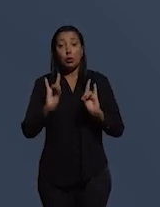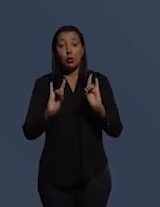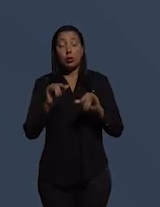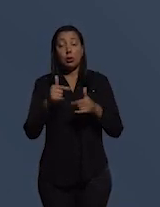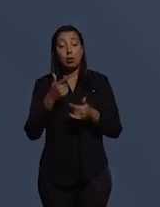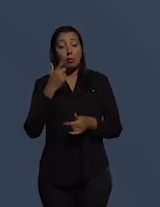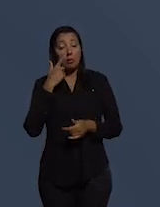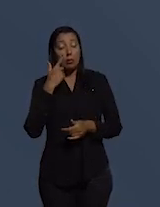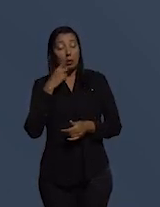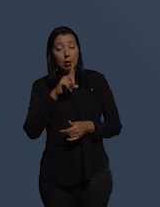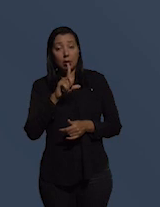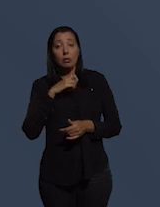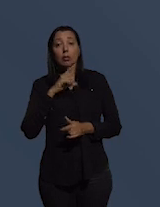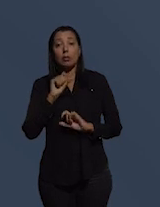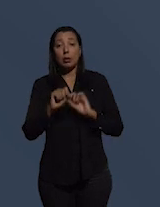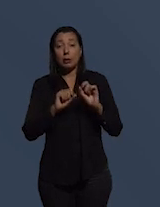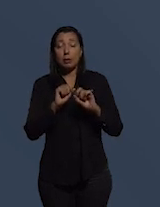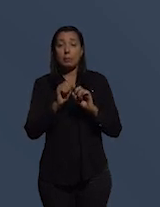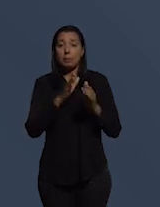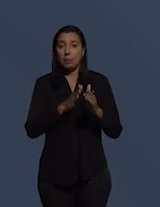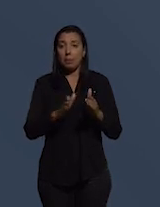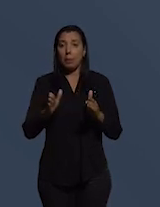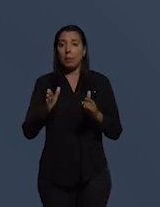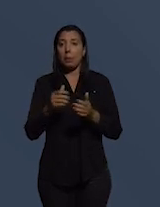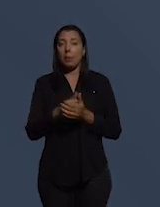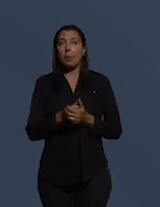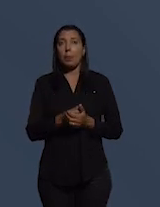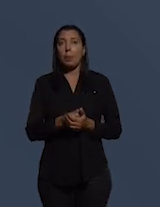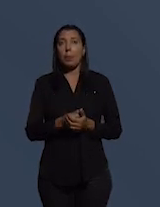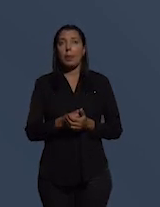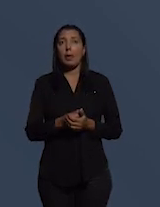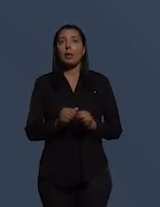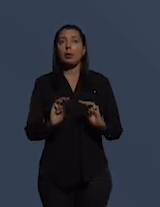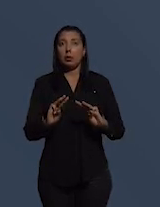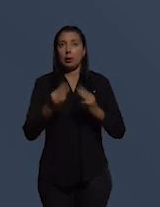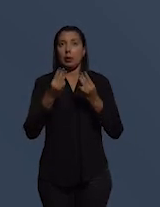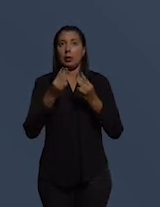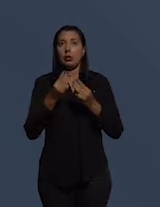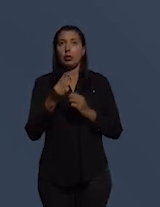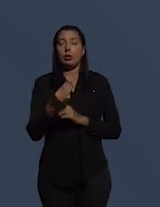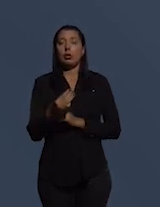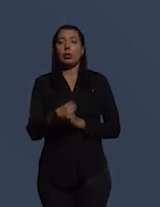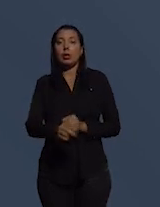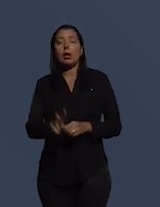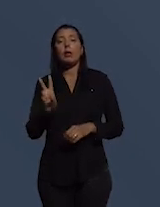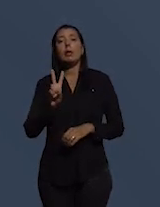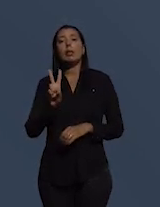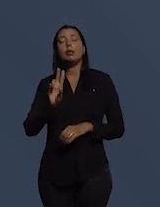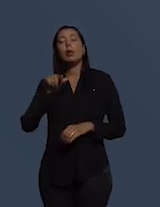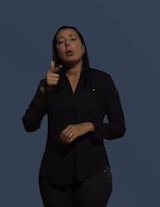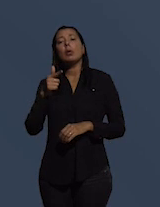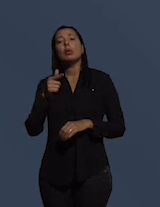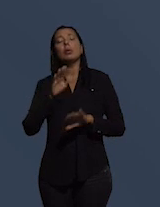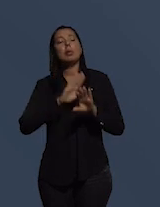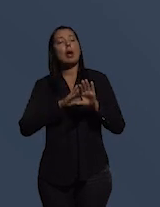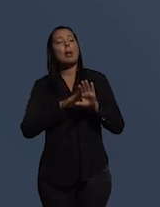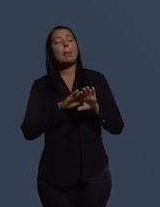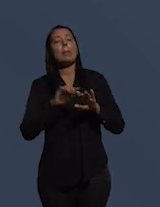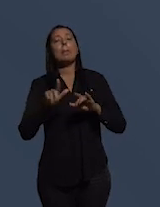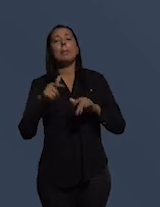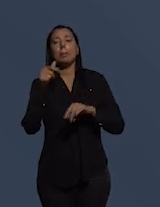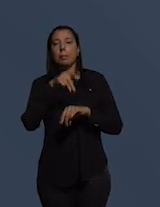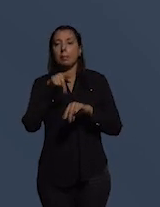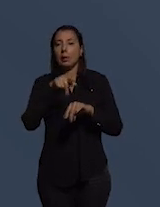que na maior parte dos slides a Venezuela está atrás de outros países acho que isso não é surpresa para